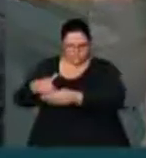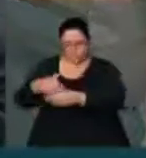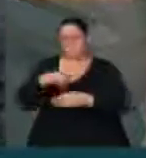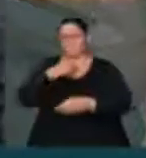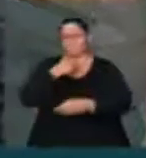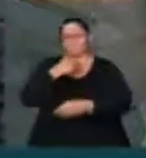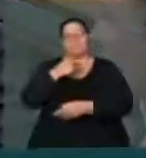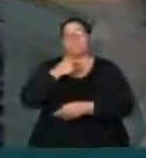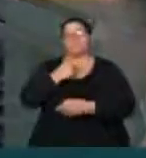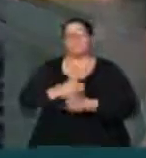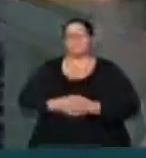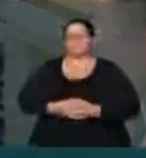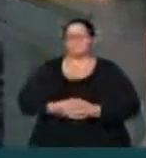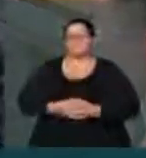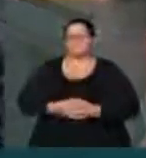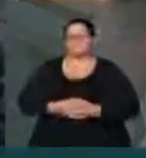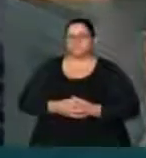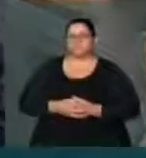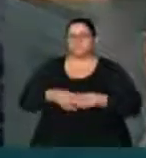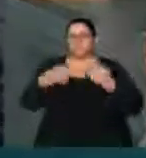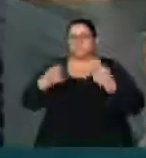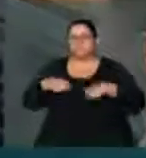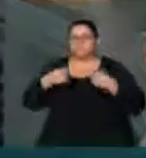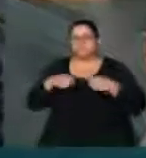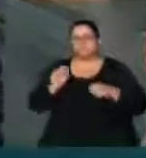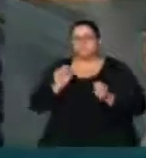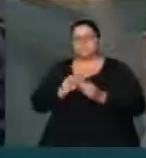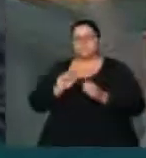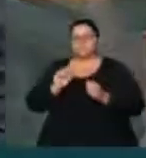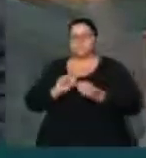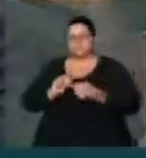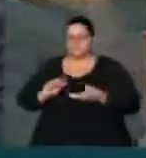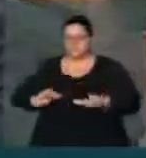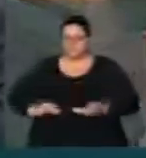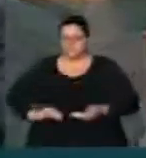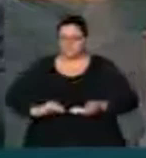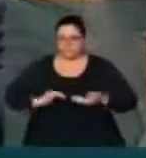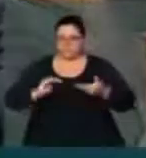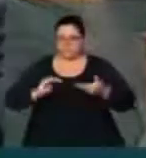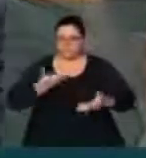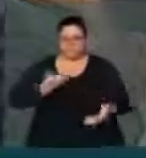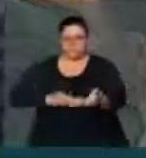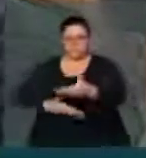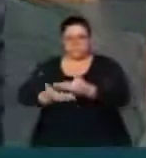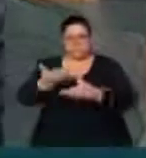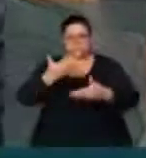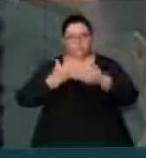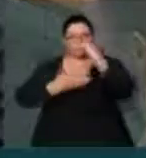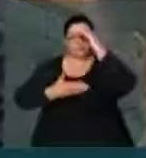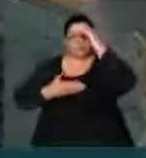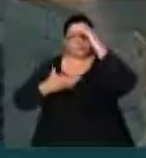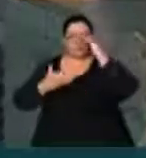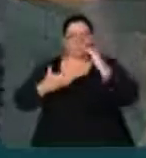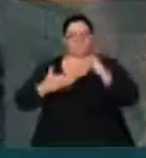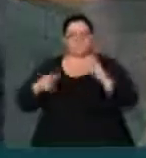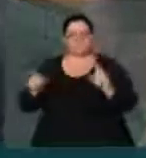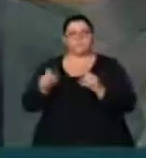dar isenção fazer o parlamento se respeitar respeitando a sociedade brasileira